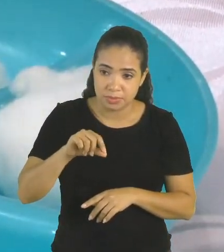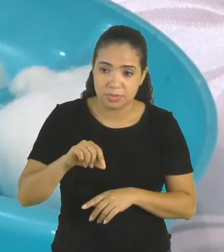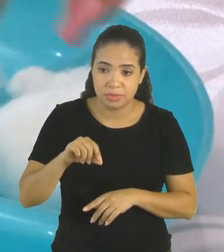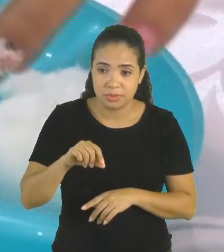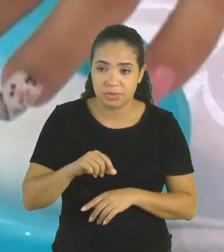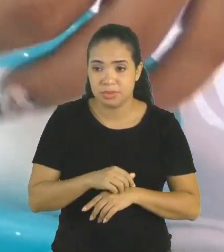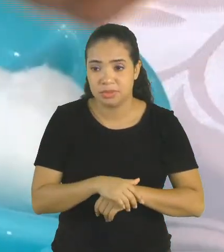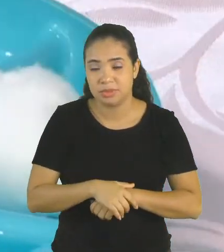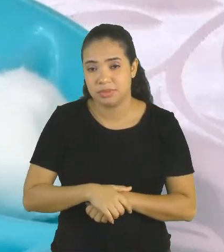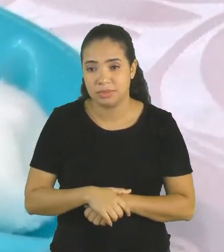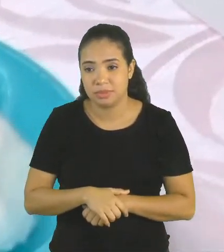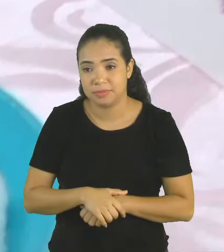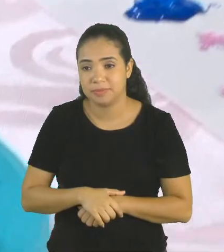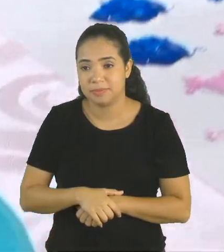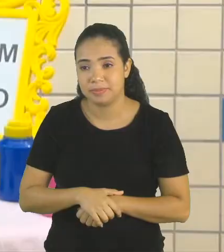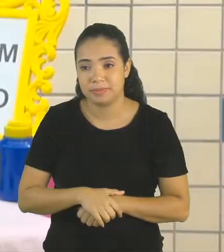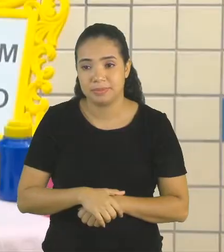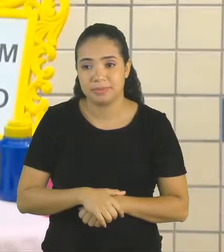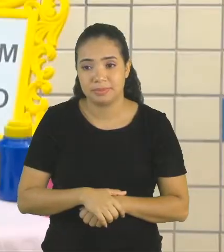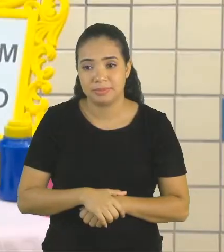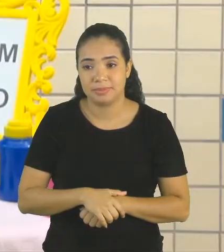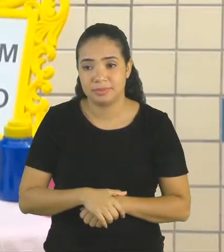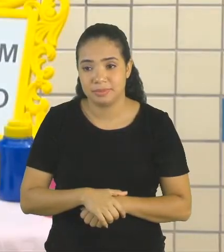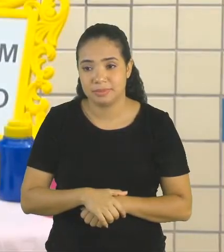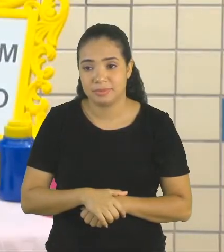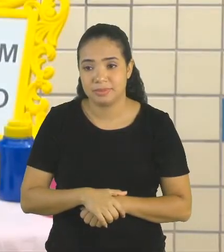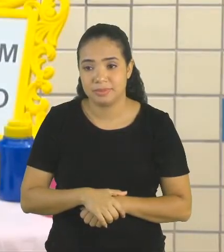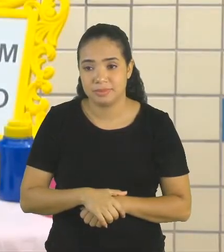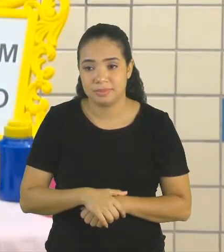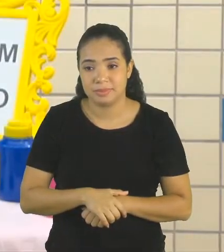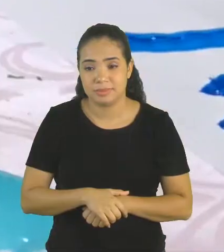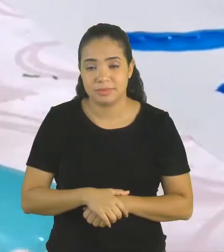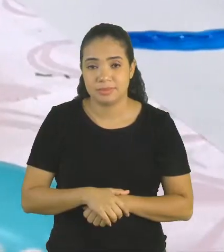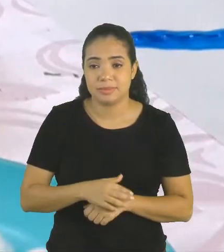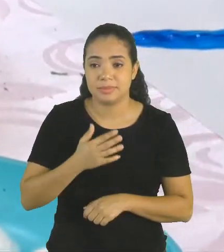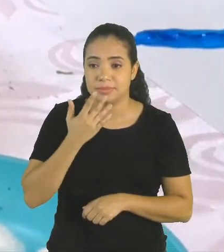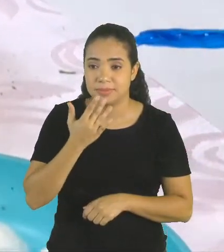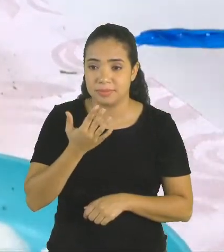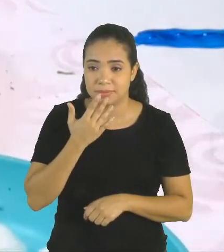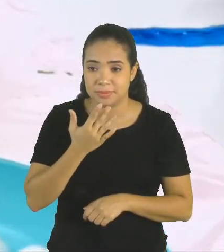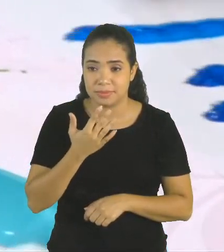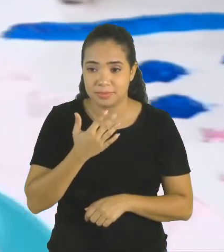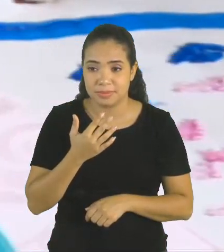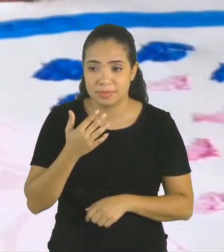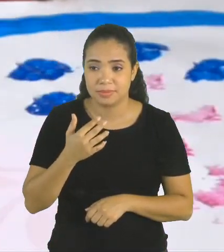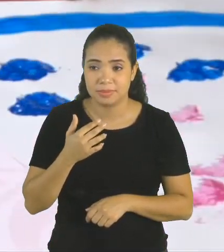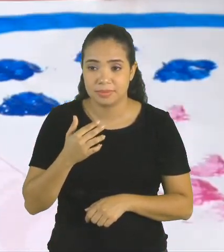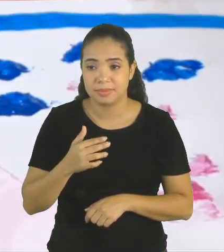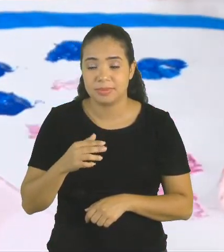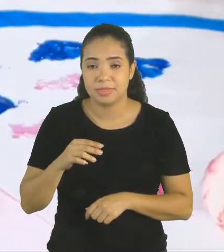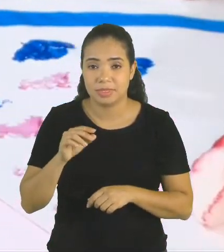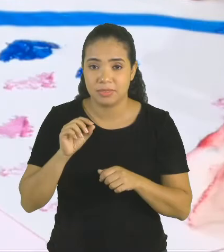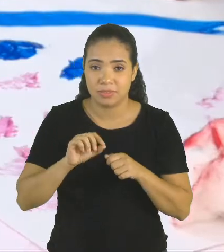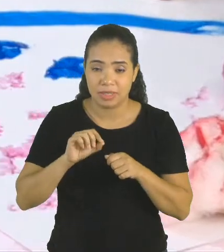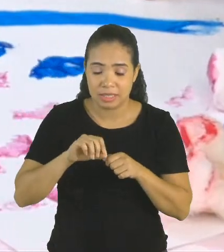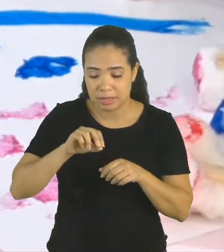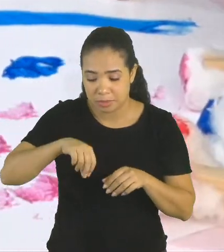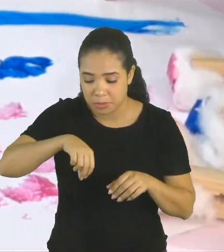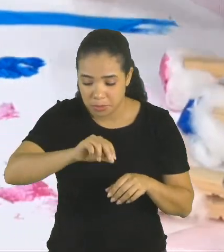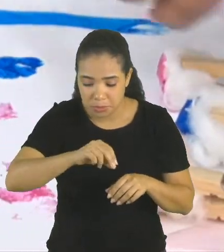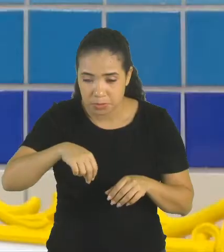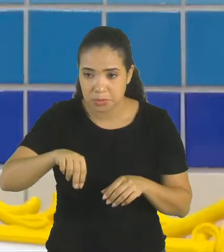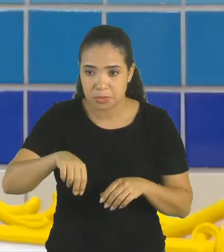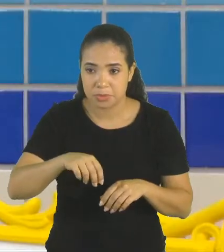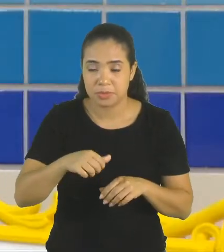o algodão. Então, ela vai colocar na tinta e fazer a pintura.